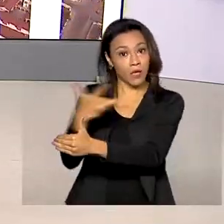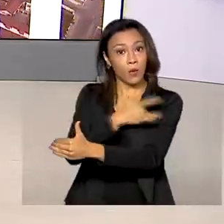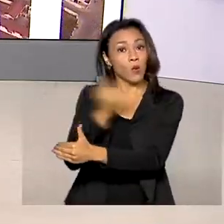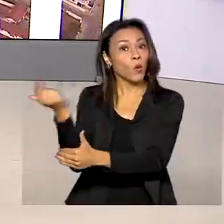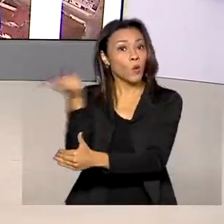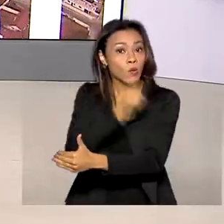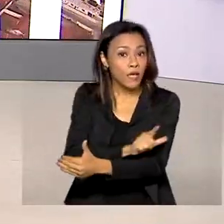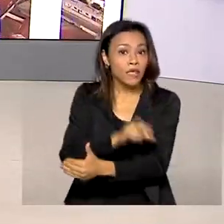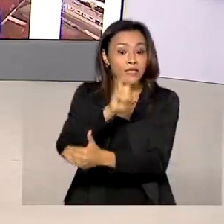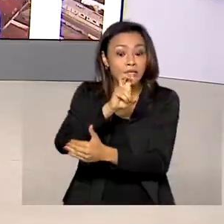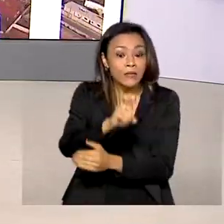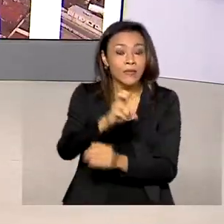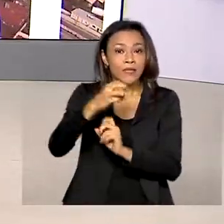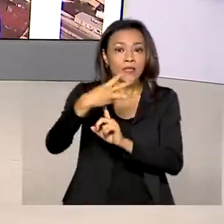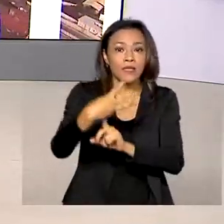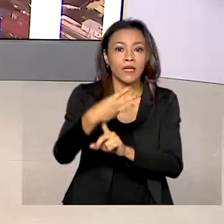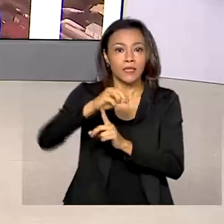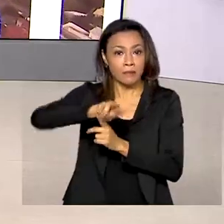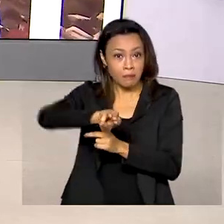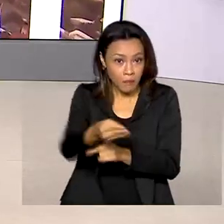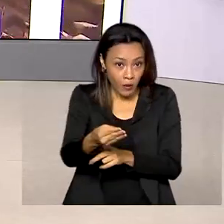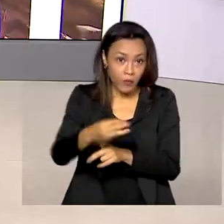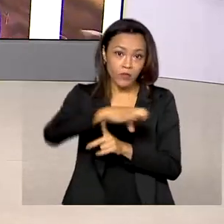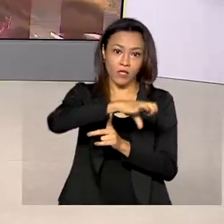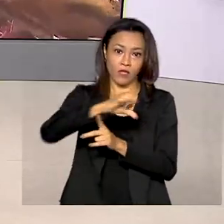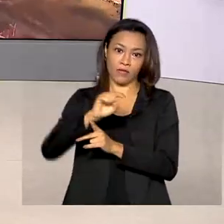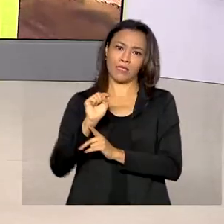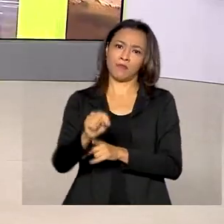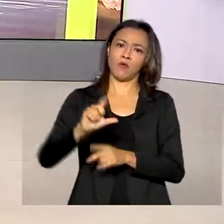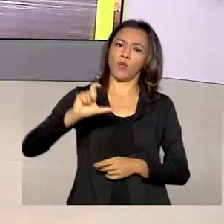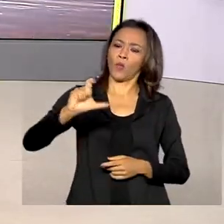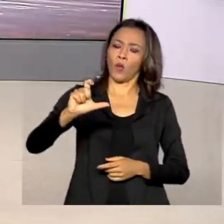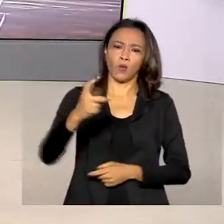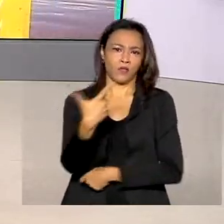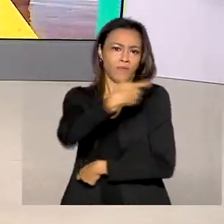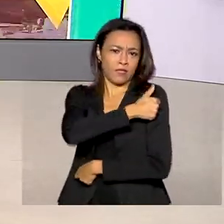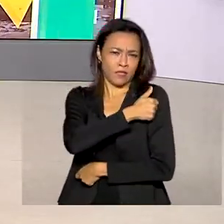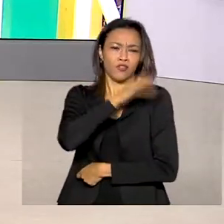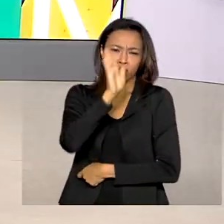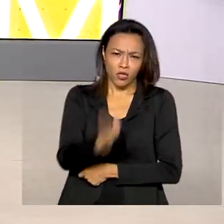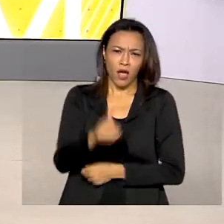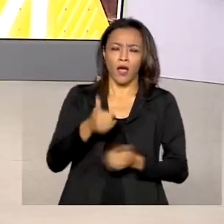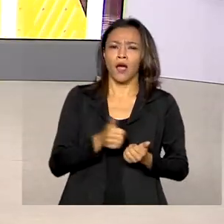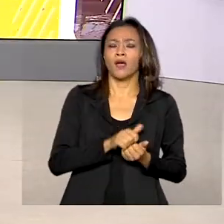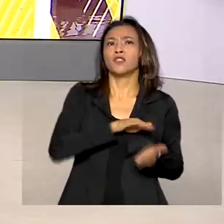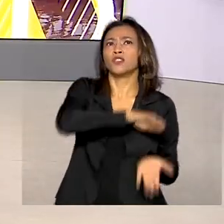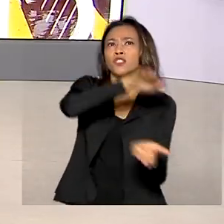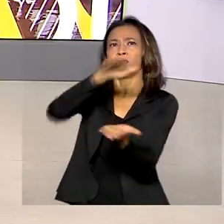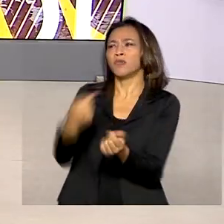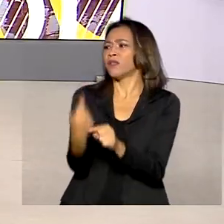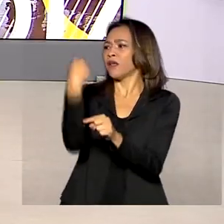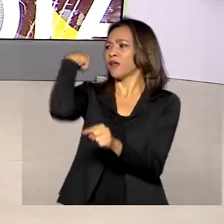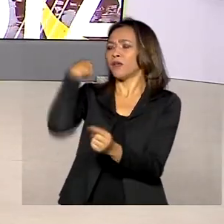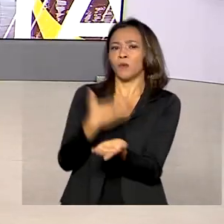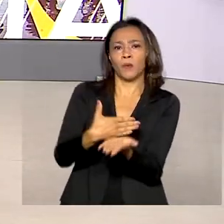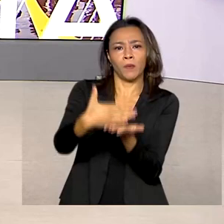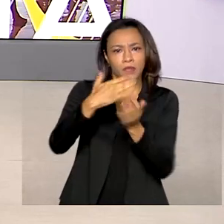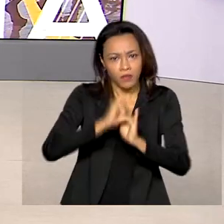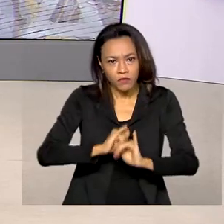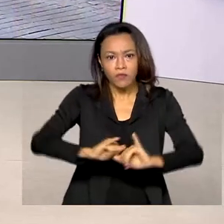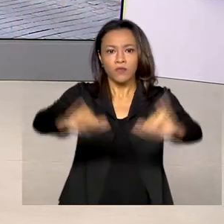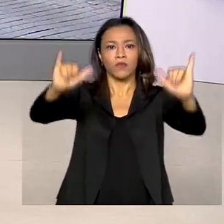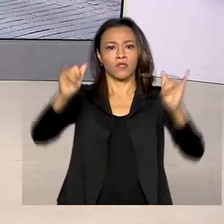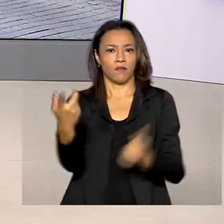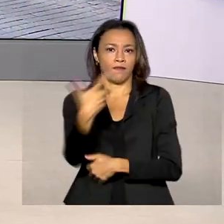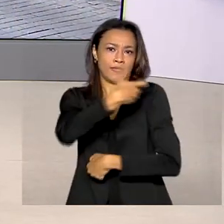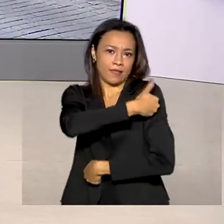mais de 53 milhões e 900 mil doses distribuídas ao país desde o início da campanha de vacinação. Vamos ao Rio